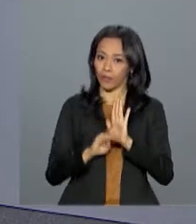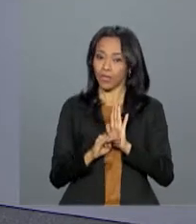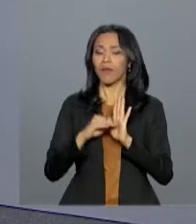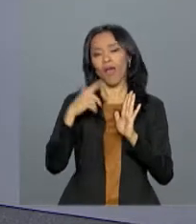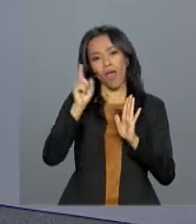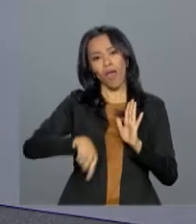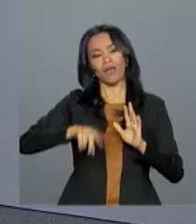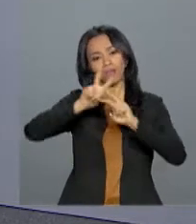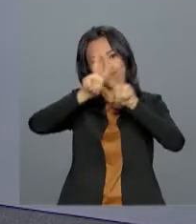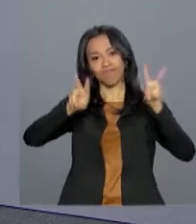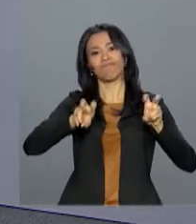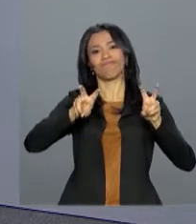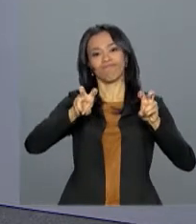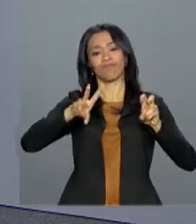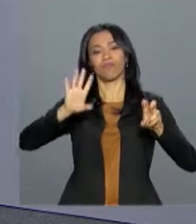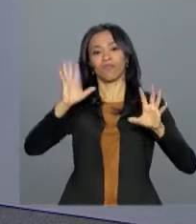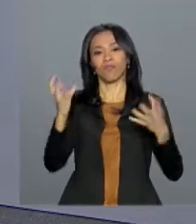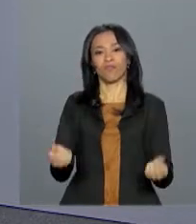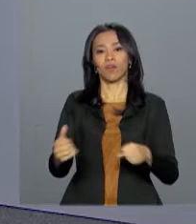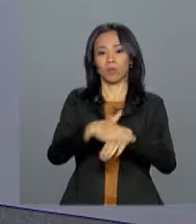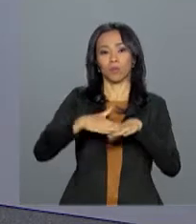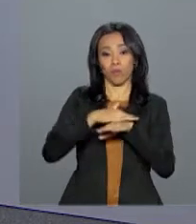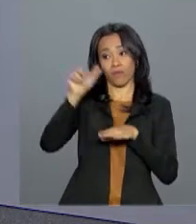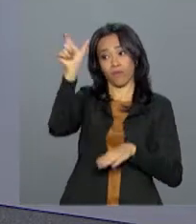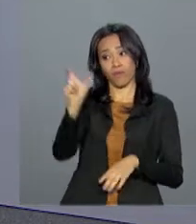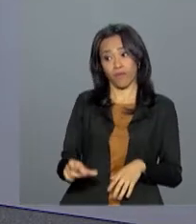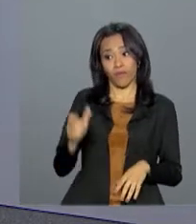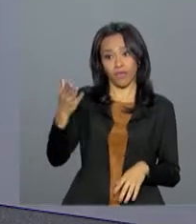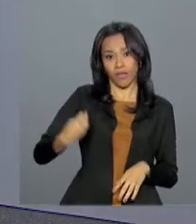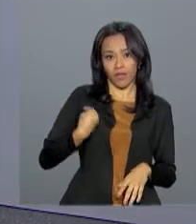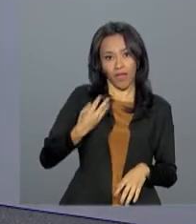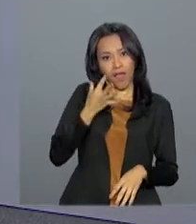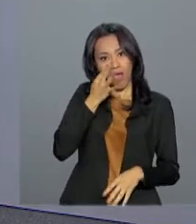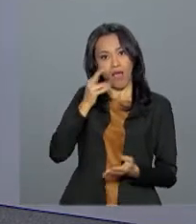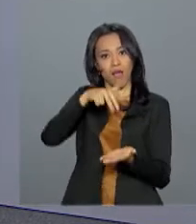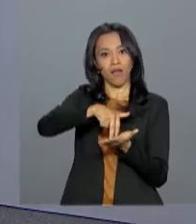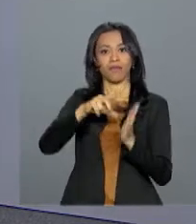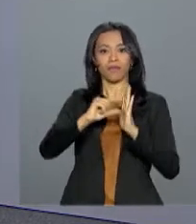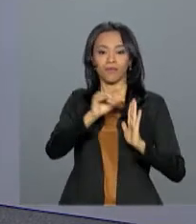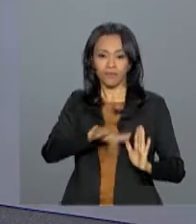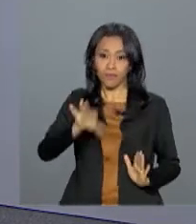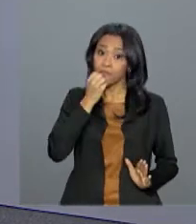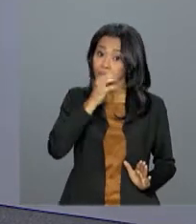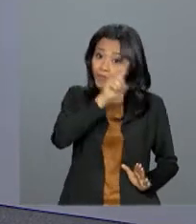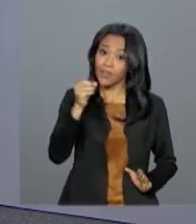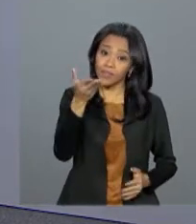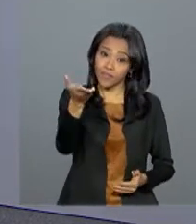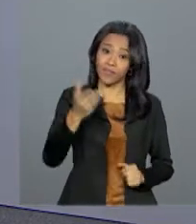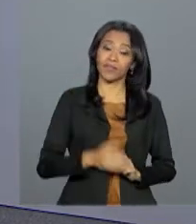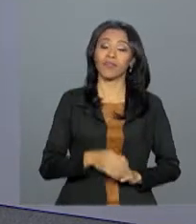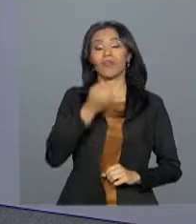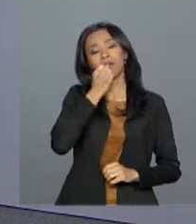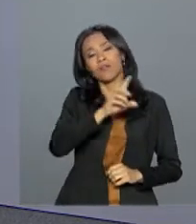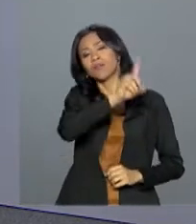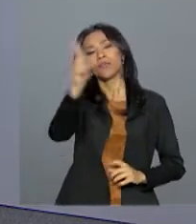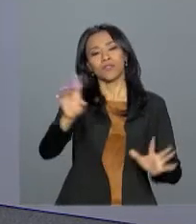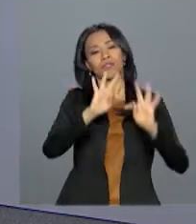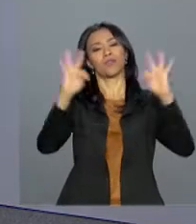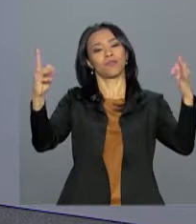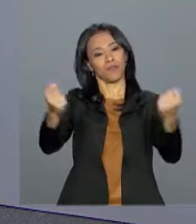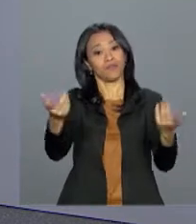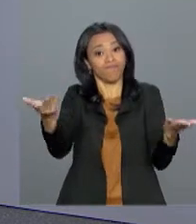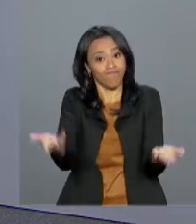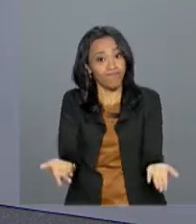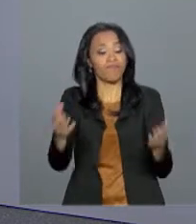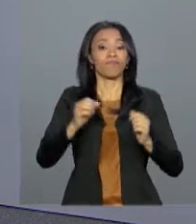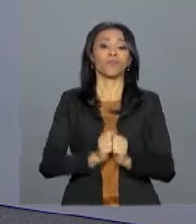vamos conversar ao vivo com o repórter Ney Pereira, que está no Palácio do Planalto. Oi Ney, bom dia pra você. Bom dia Renata, bom dia a todos. Pois é Renata,